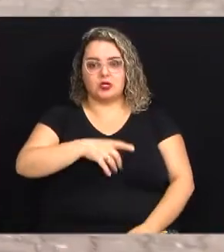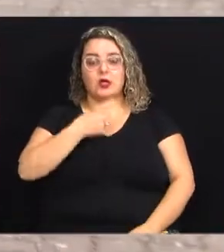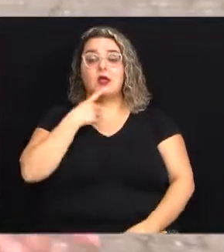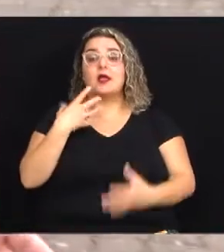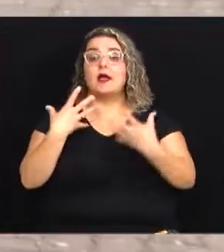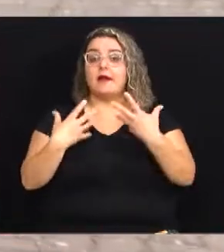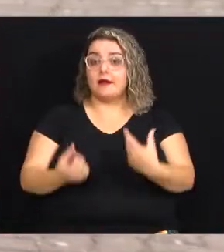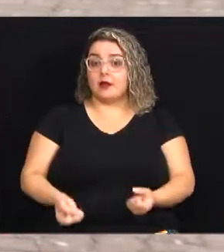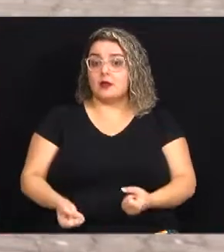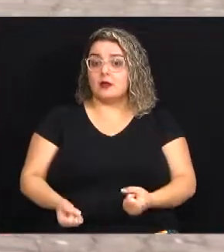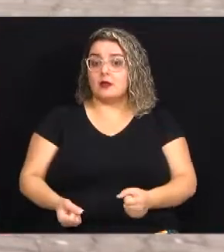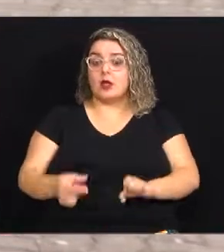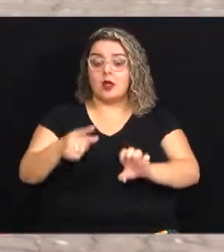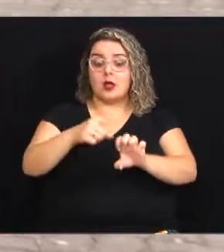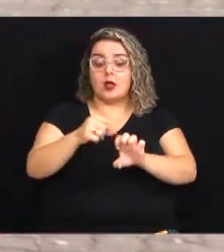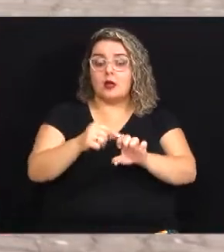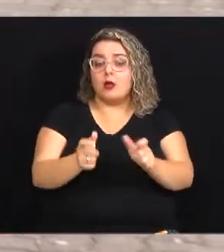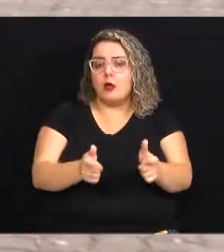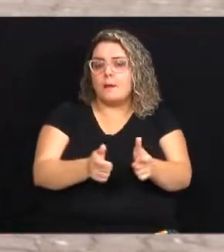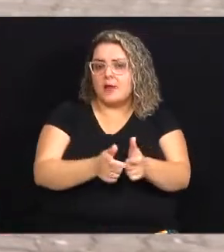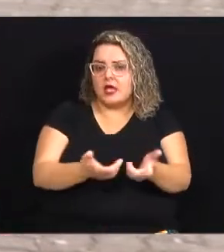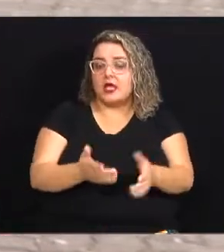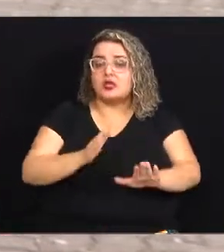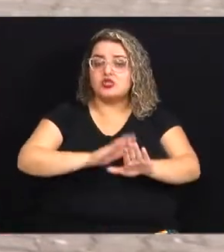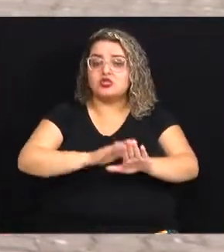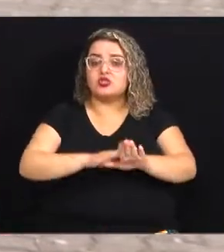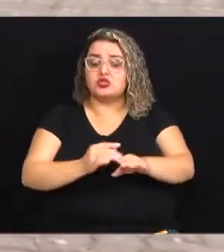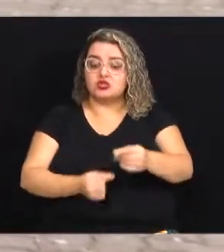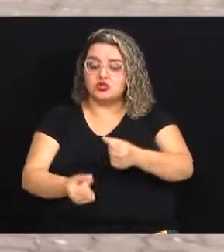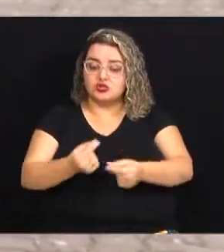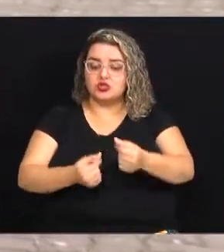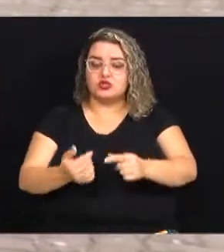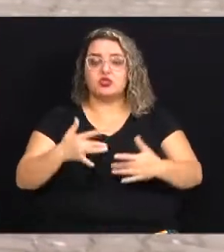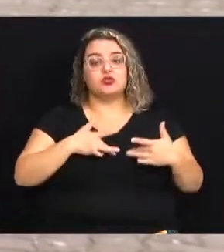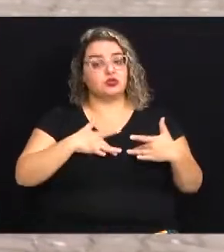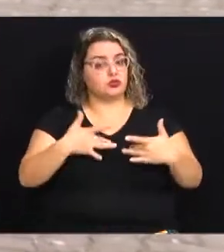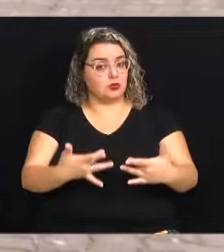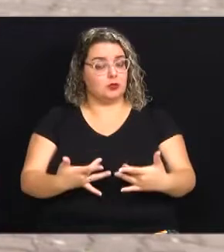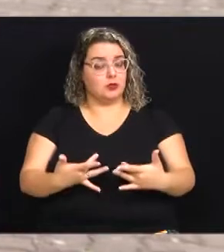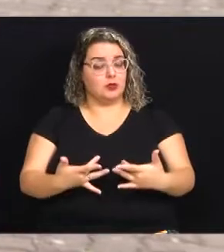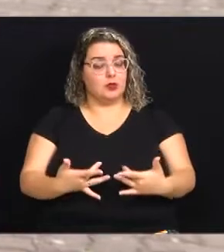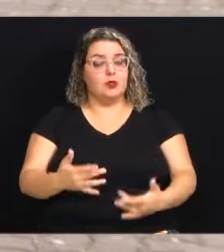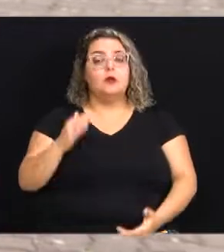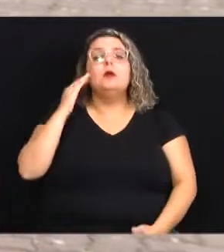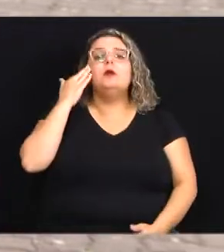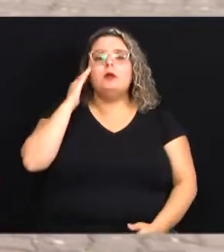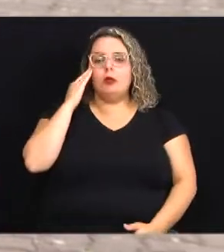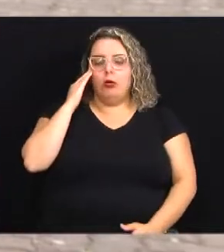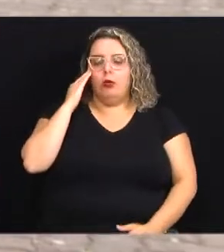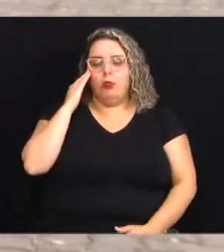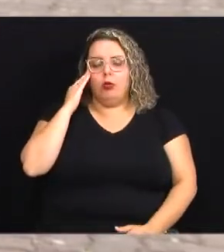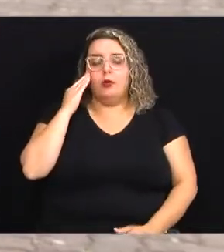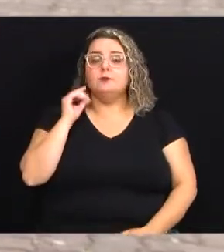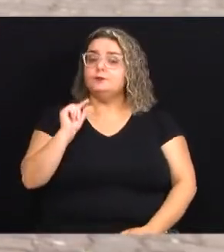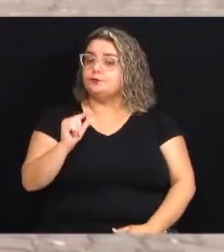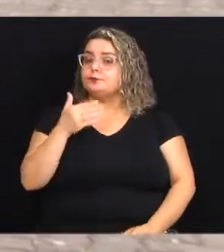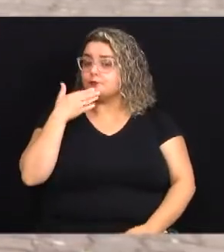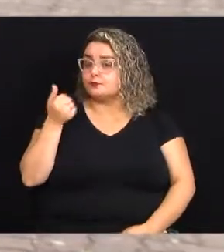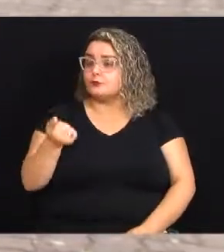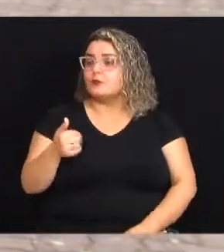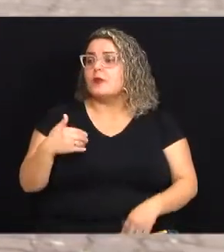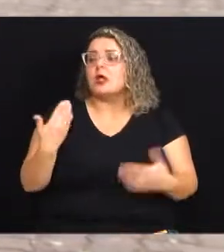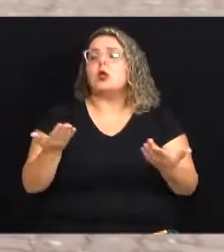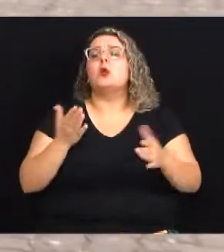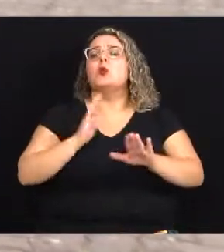que recebe microempreendedores que atuam na economia solidária. E a gente vai entender um pouco melhor sobre